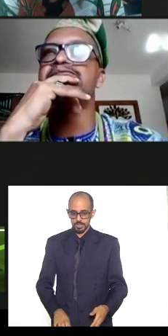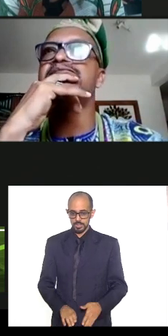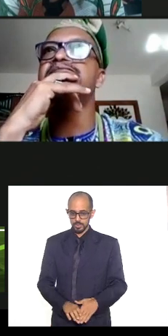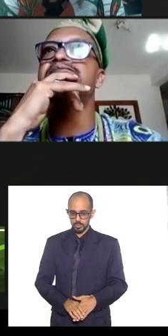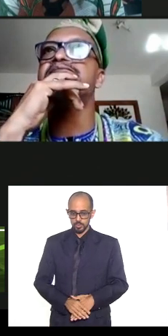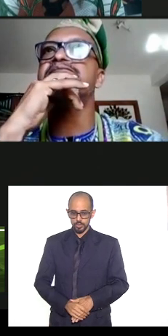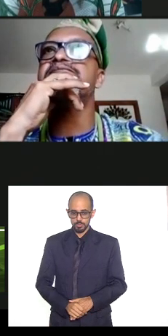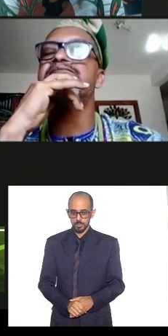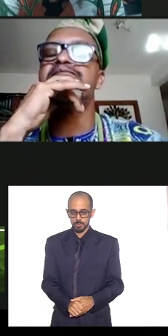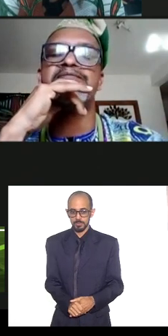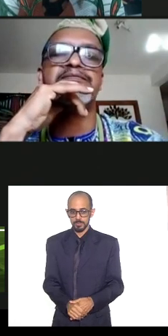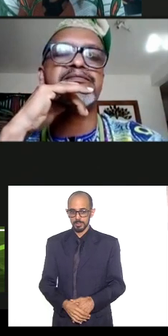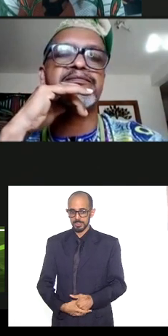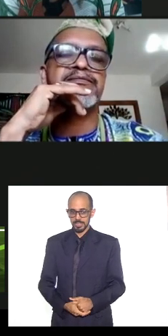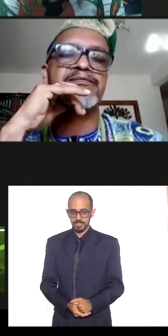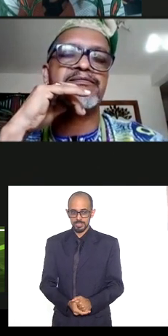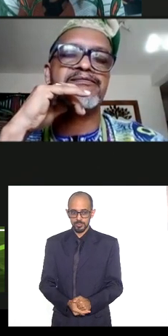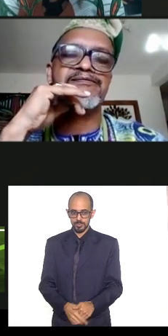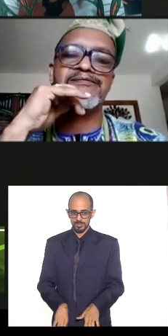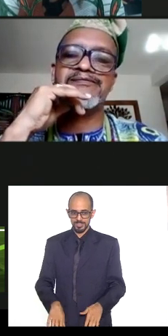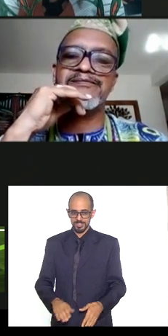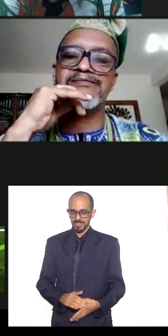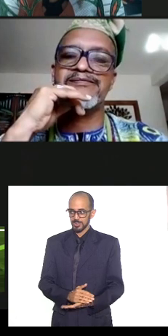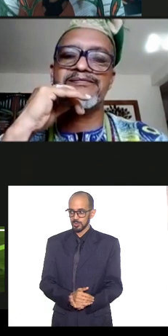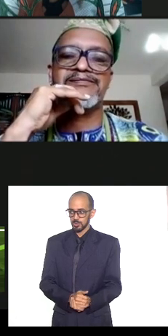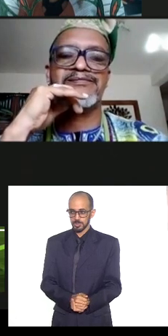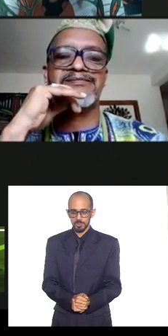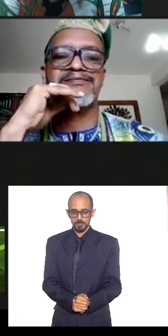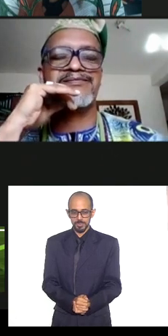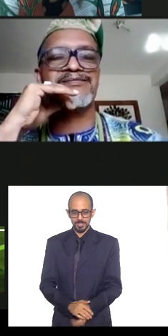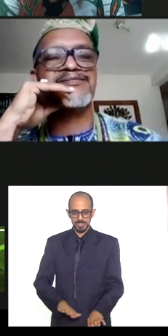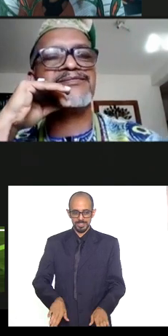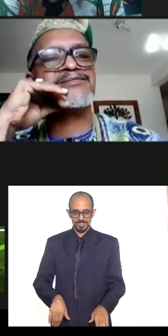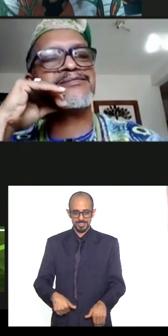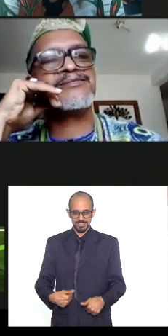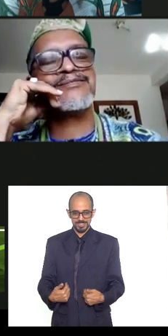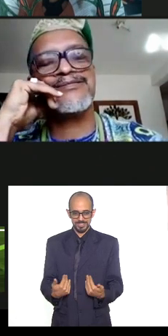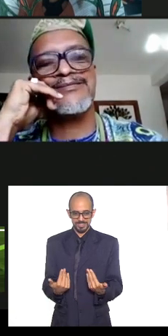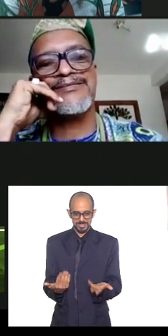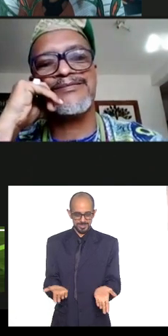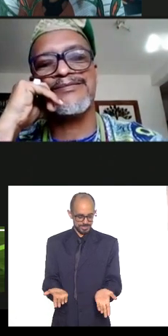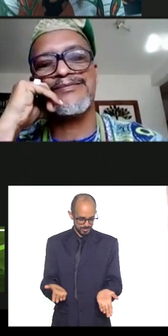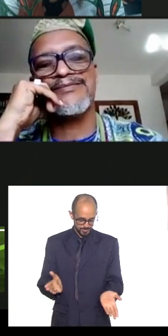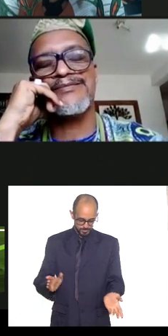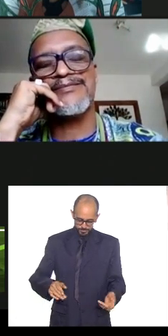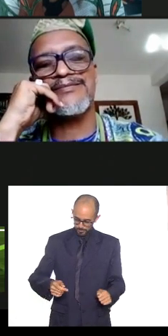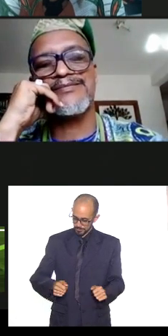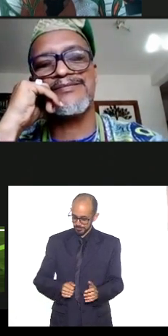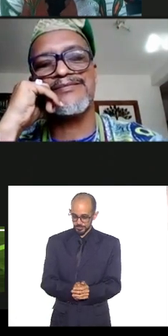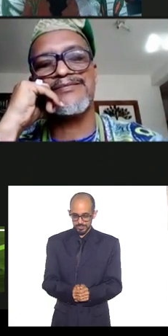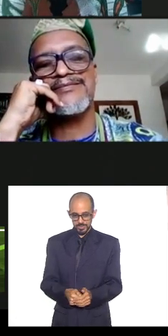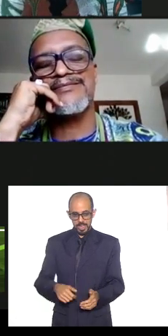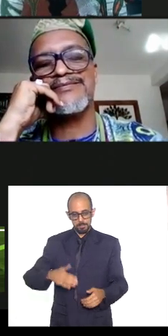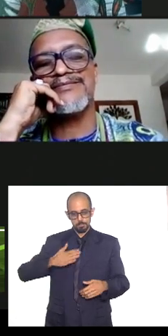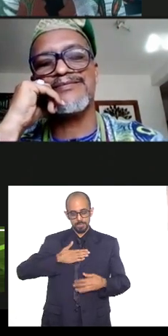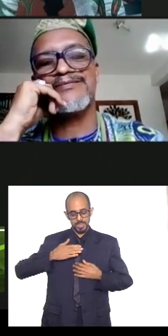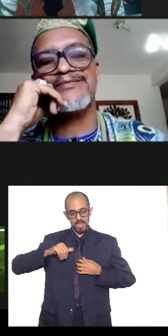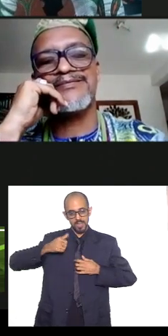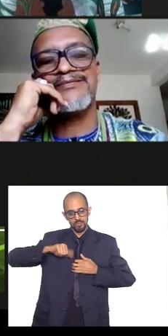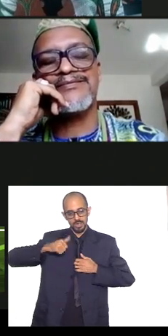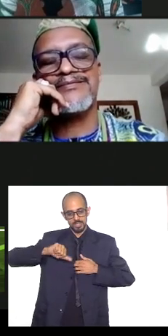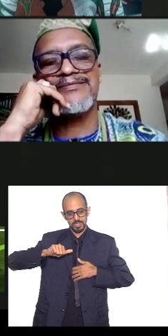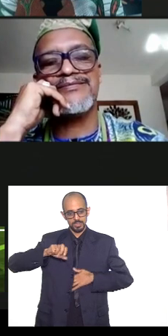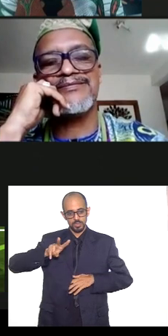falou então eu volto a minha avaliação é com